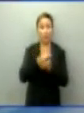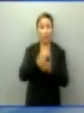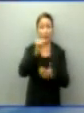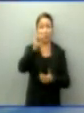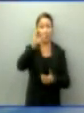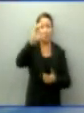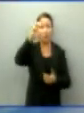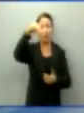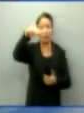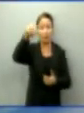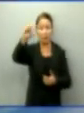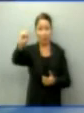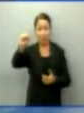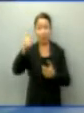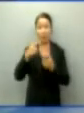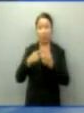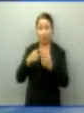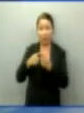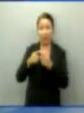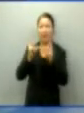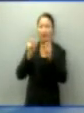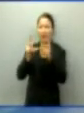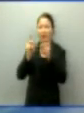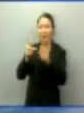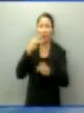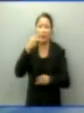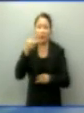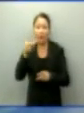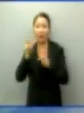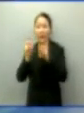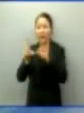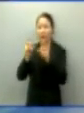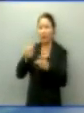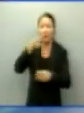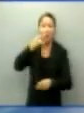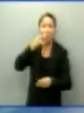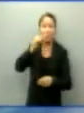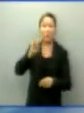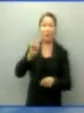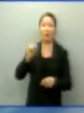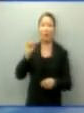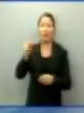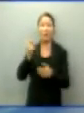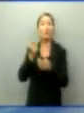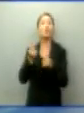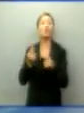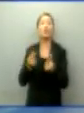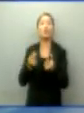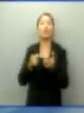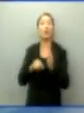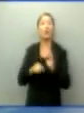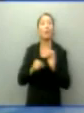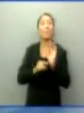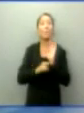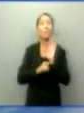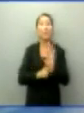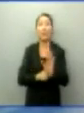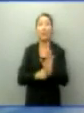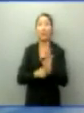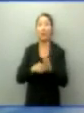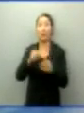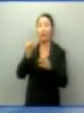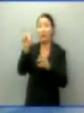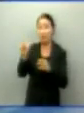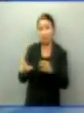alcoólica e dos cigarros para um fundo de amparo aos dependentes químicos do Estado. Qual a sua proposta para os dependentes químicos?